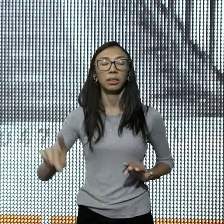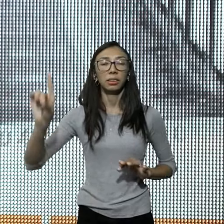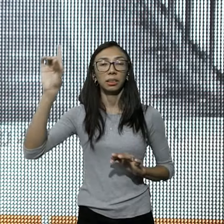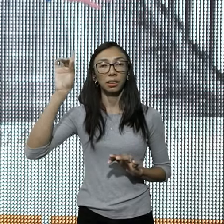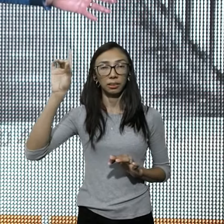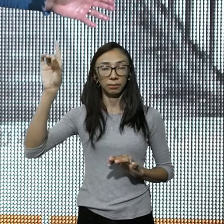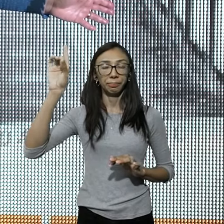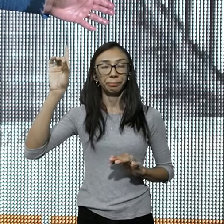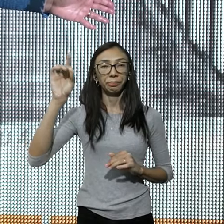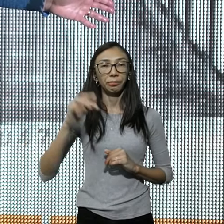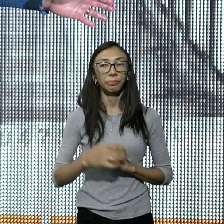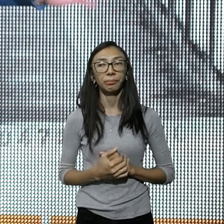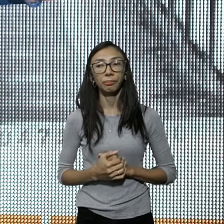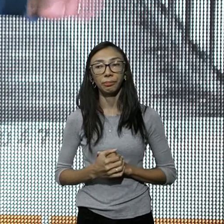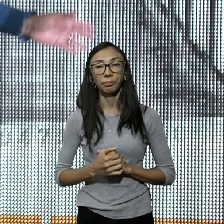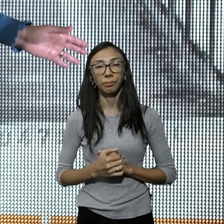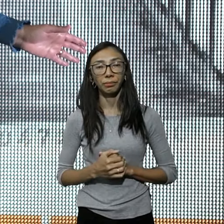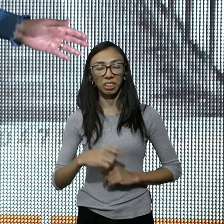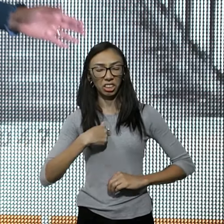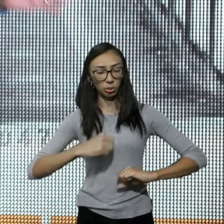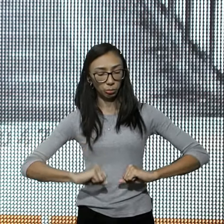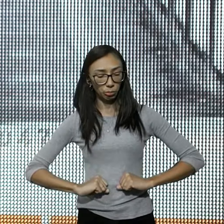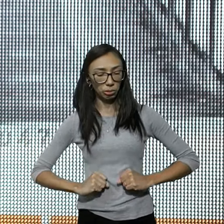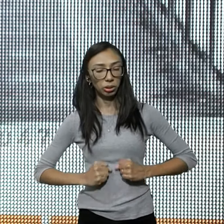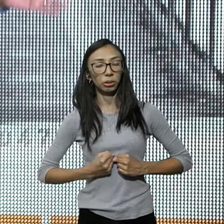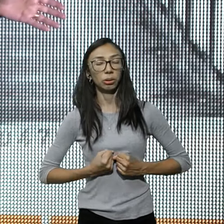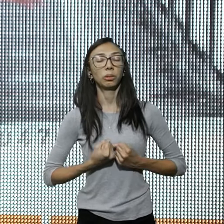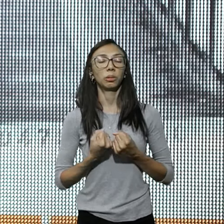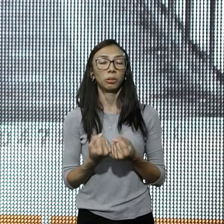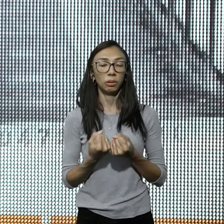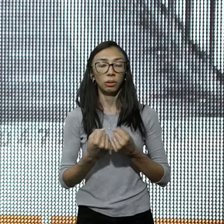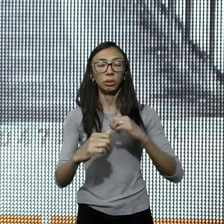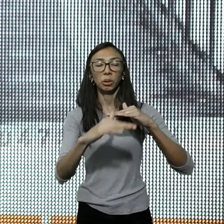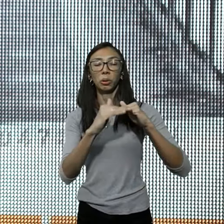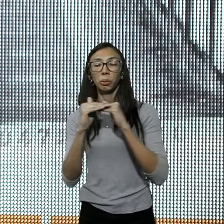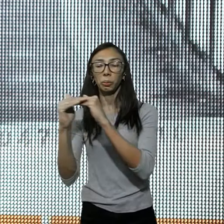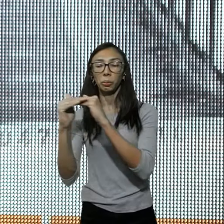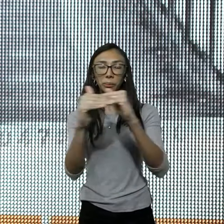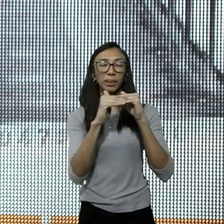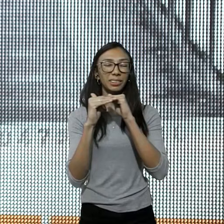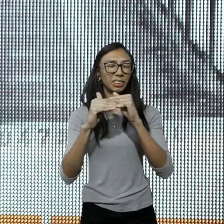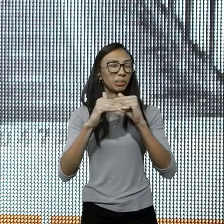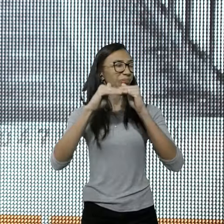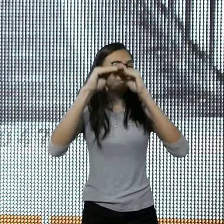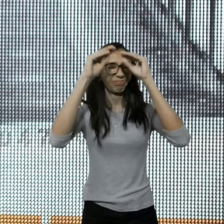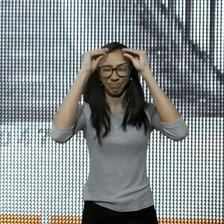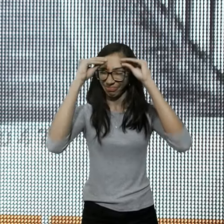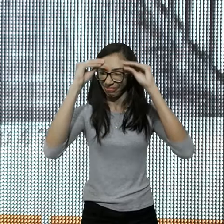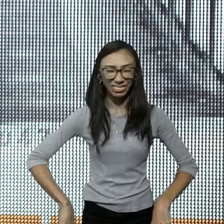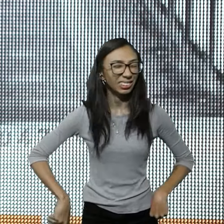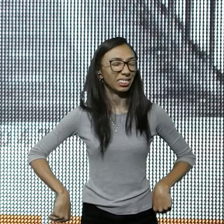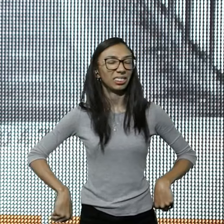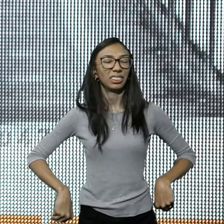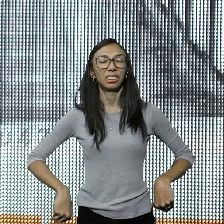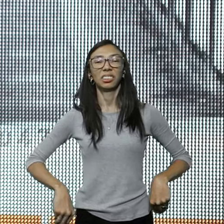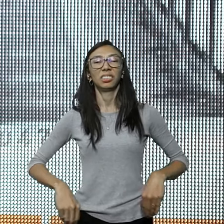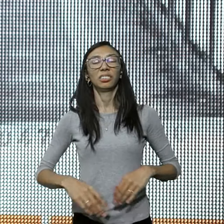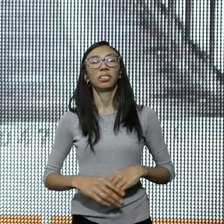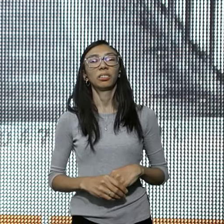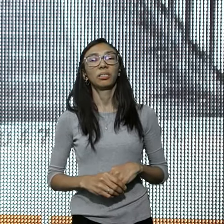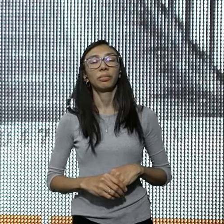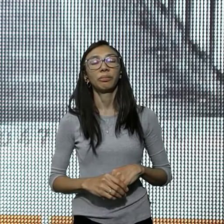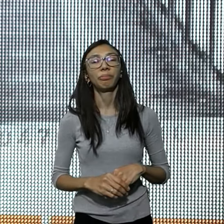ainda que isso me faça, romper, com o padrão, que eu aprendi, até aqui, ainda que isso,